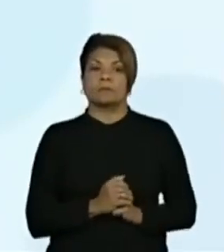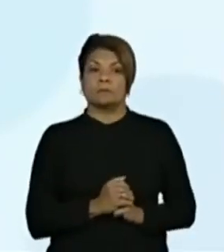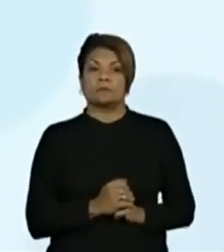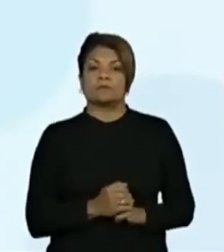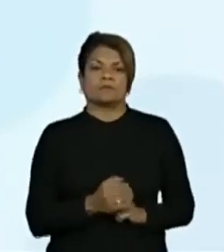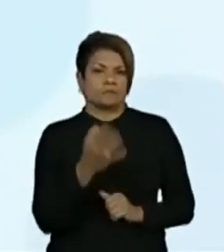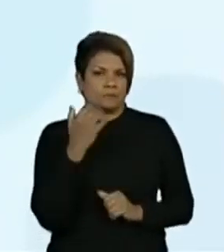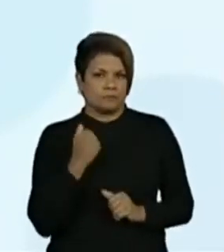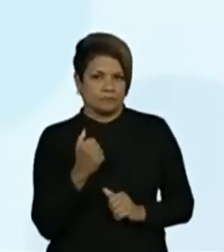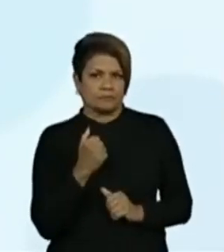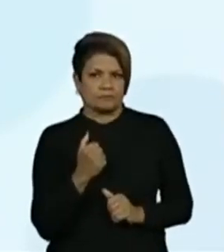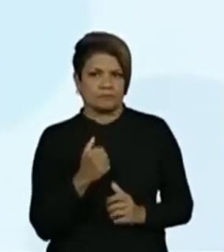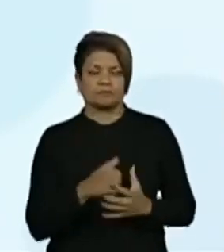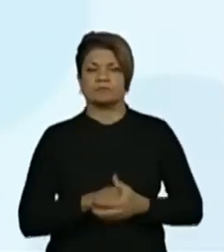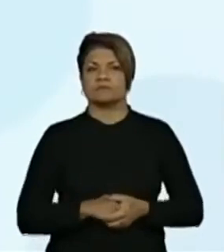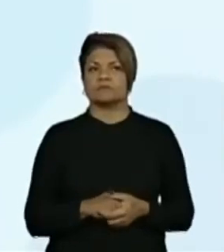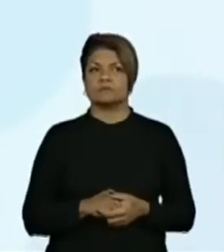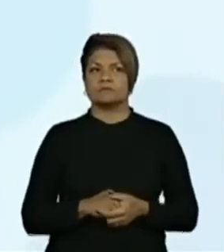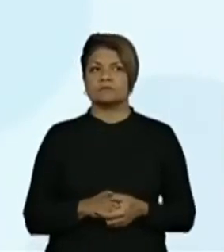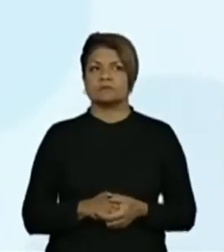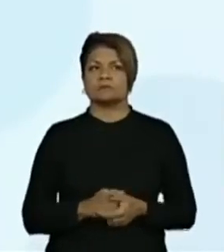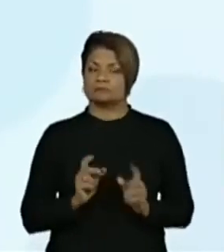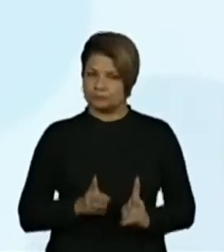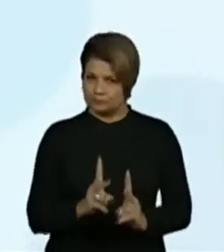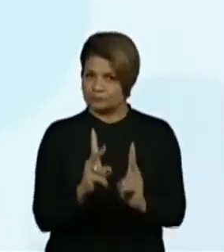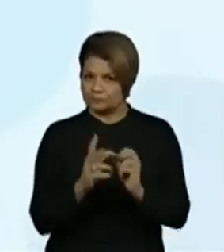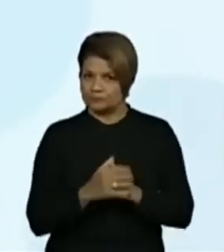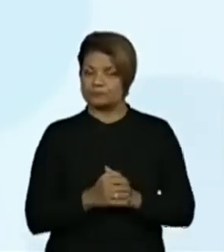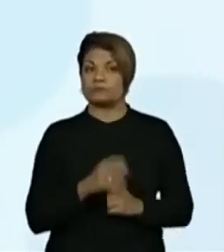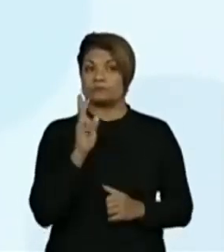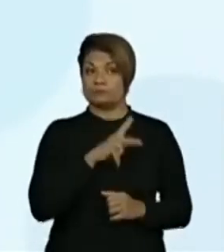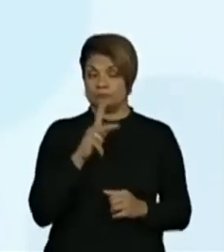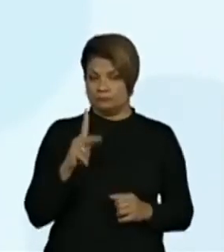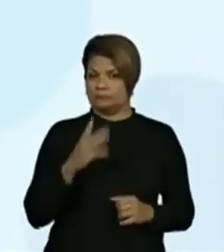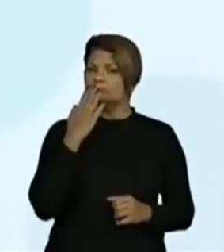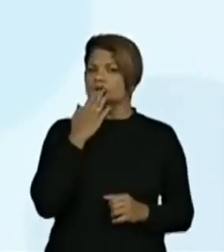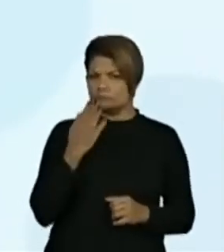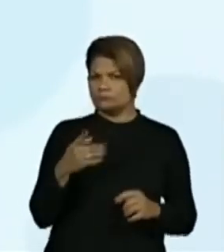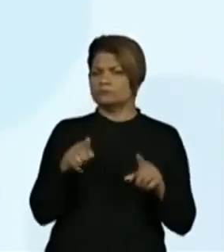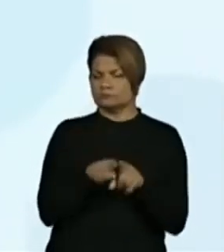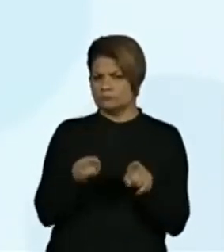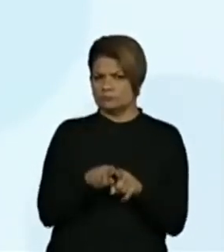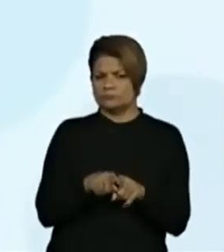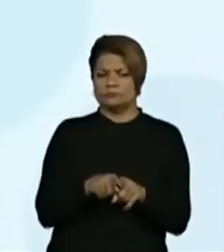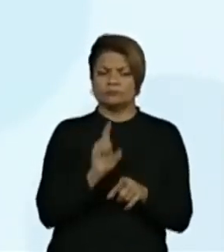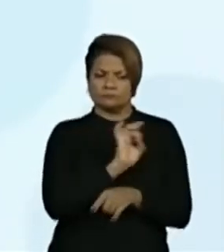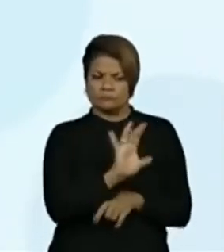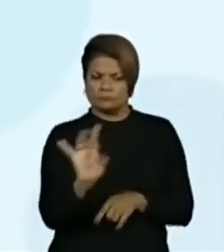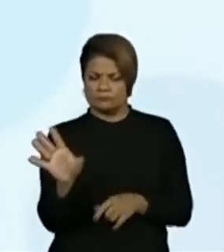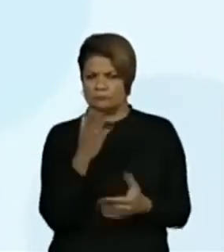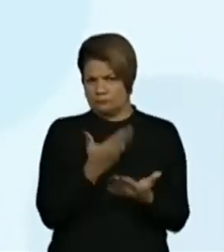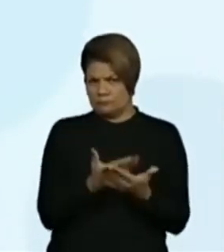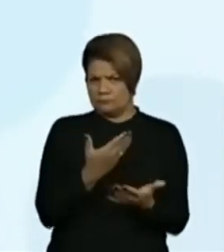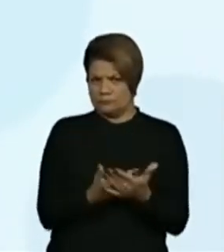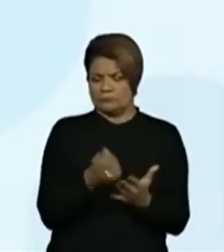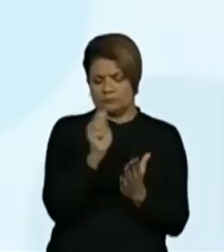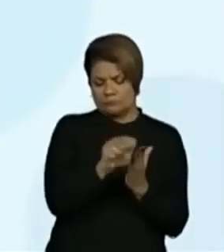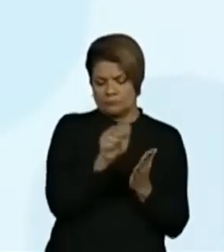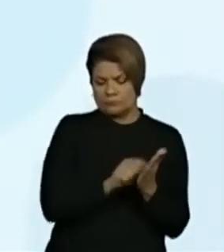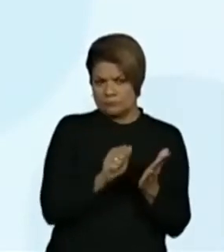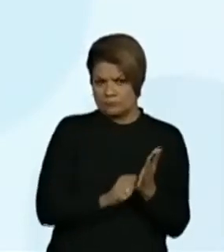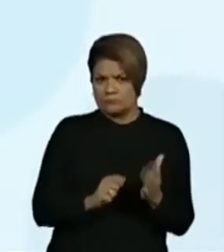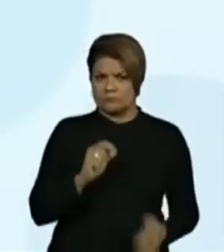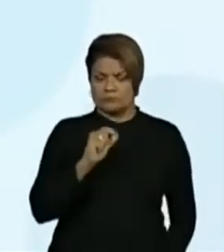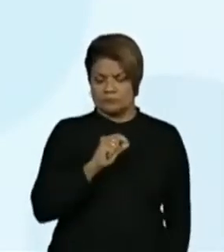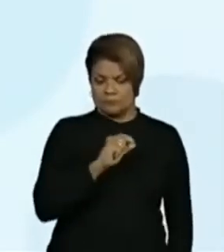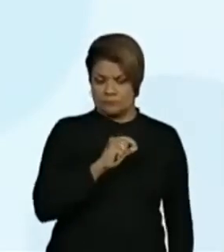Vamos lá? Adiante. A professora pediu que os estudantes escrevessem esses números em ordem